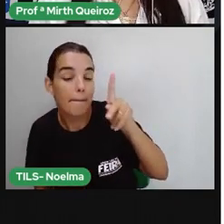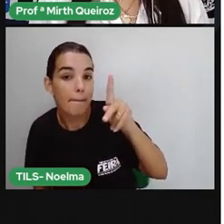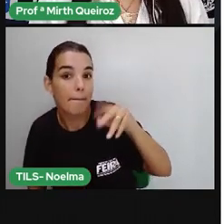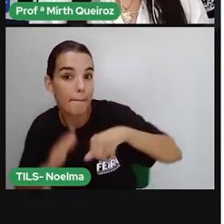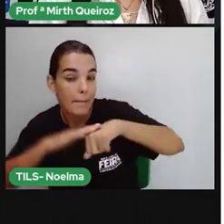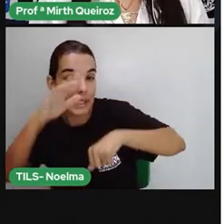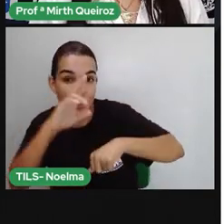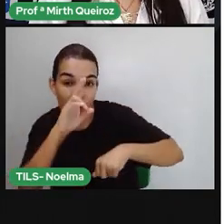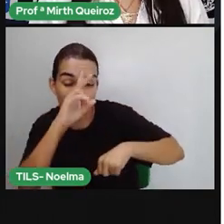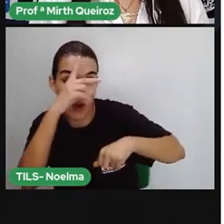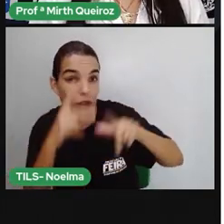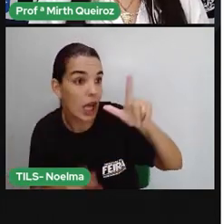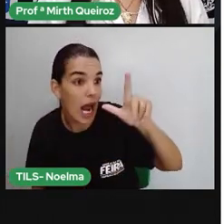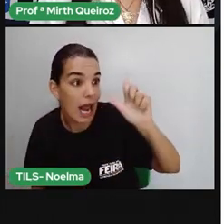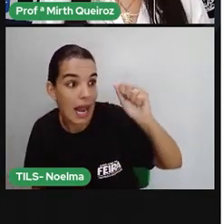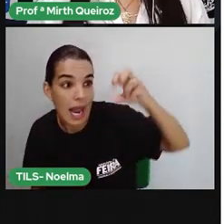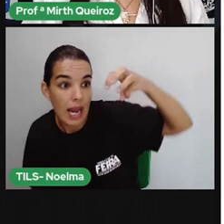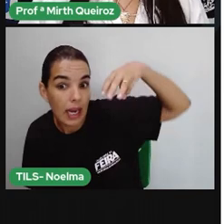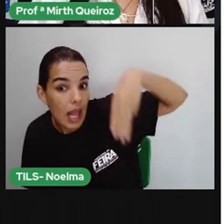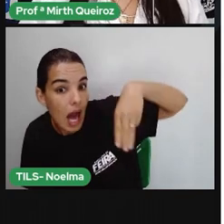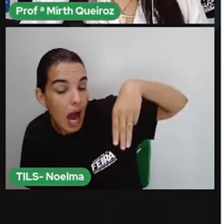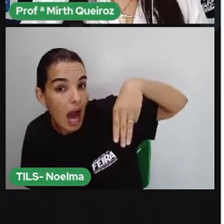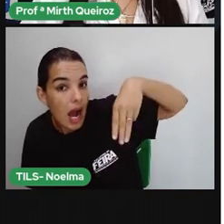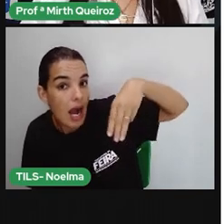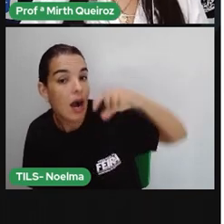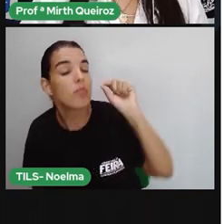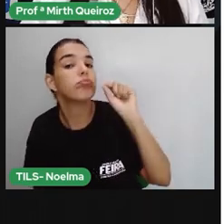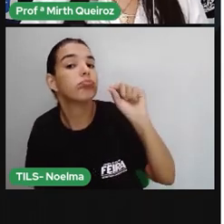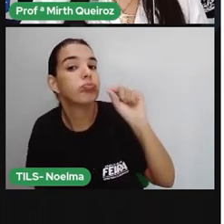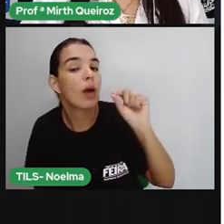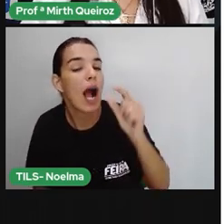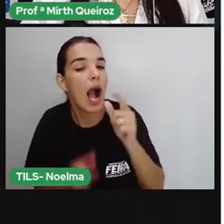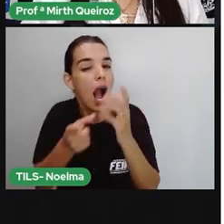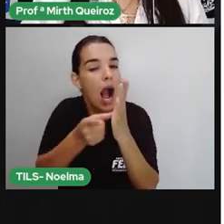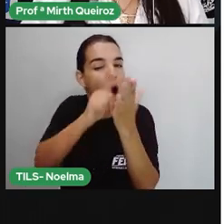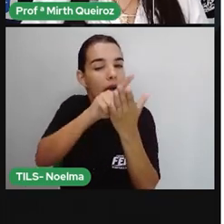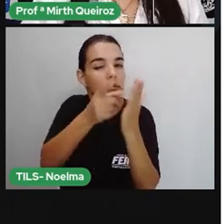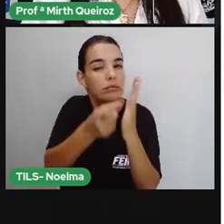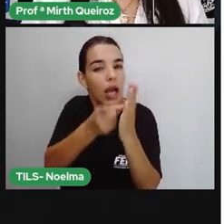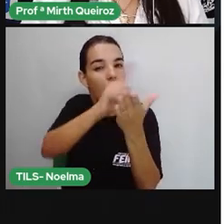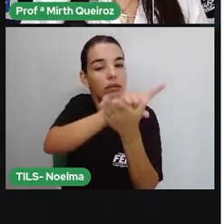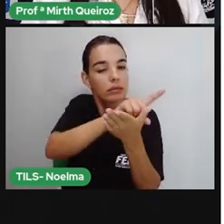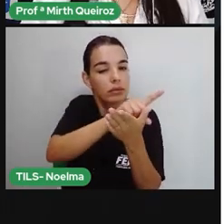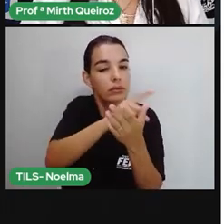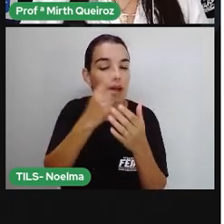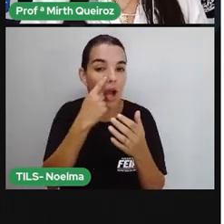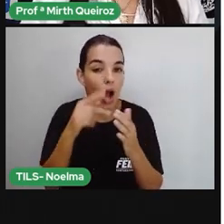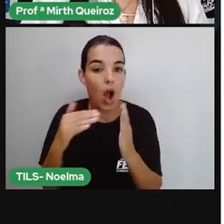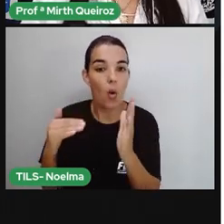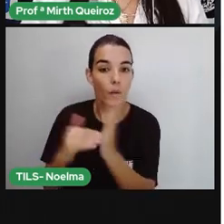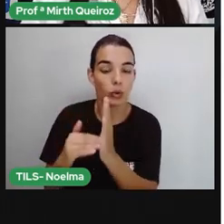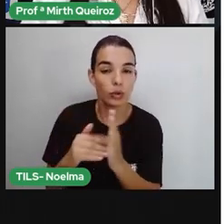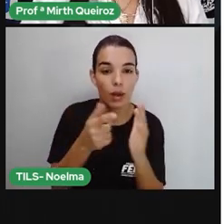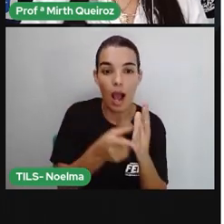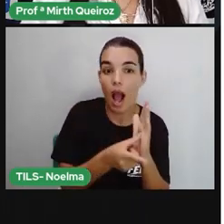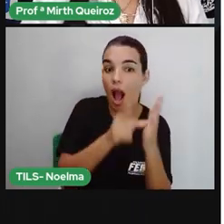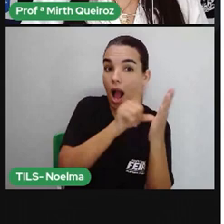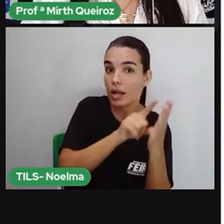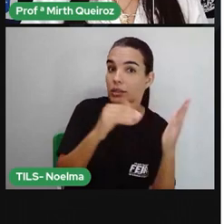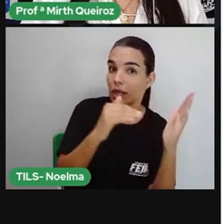tônica é lã, ela é ó. Aqui nós temos o dá, é última. Pá,